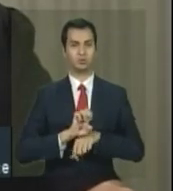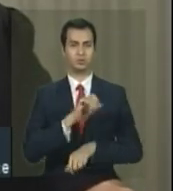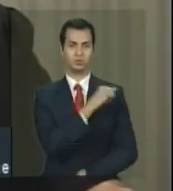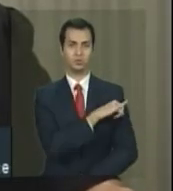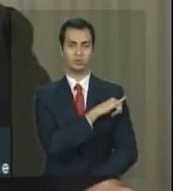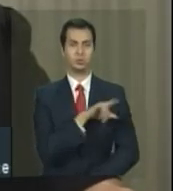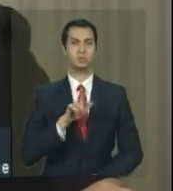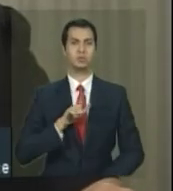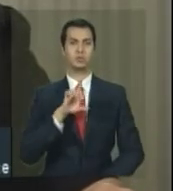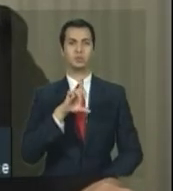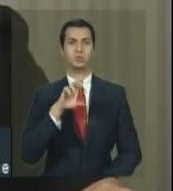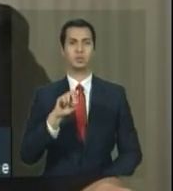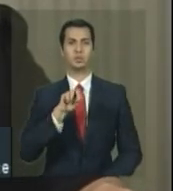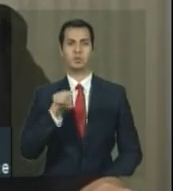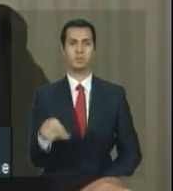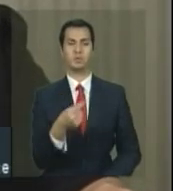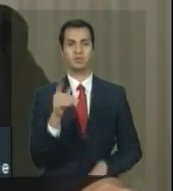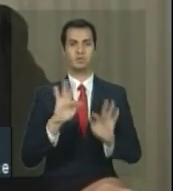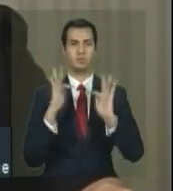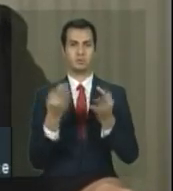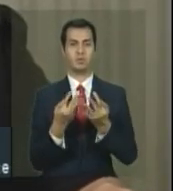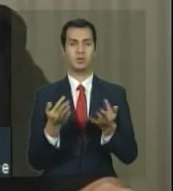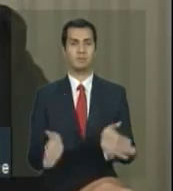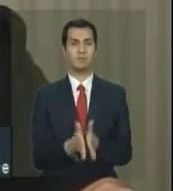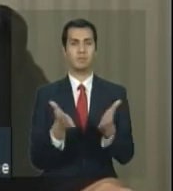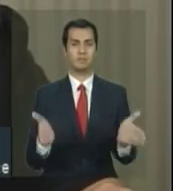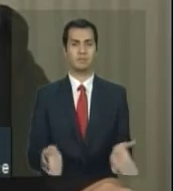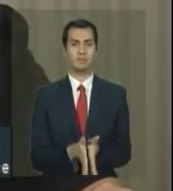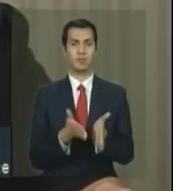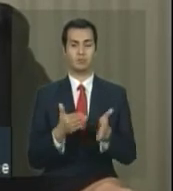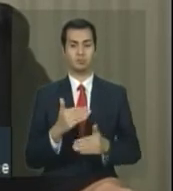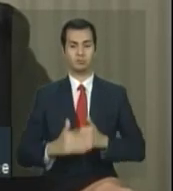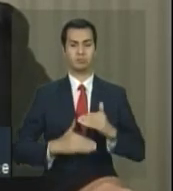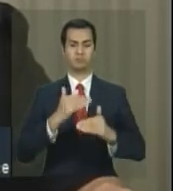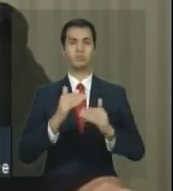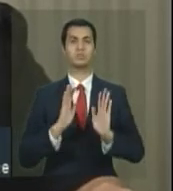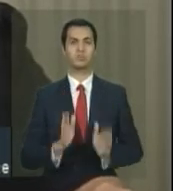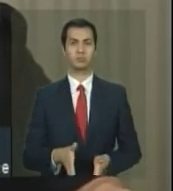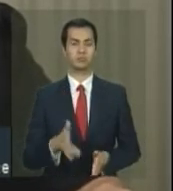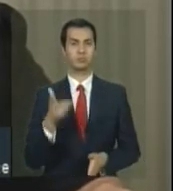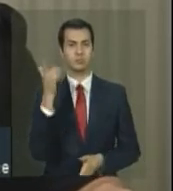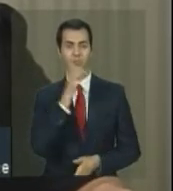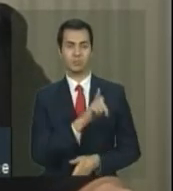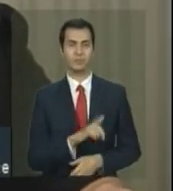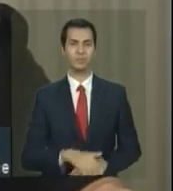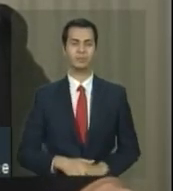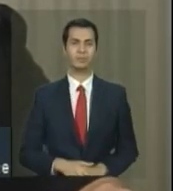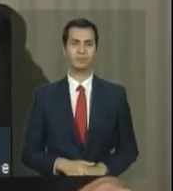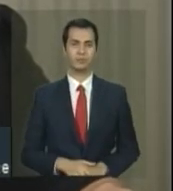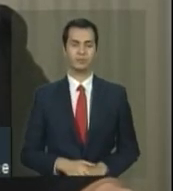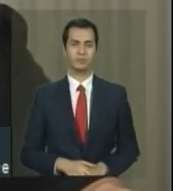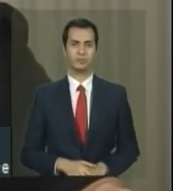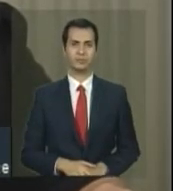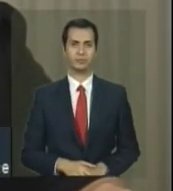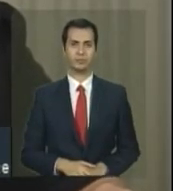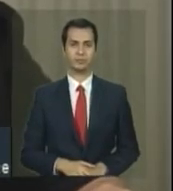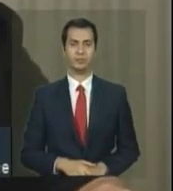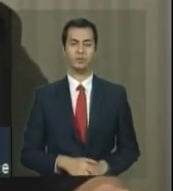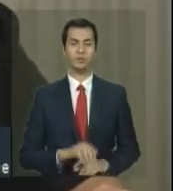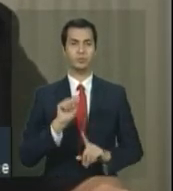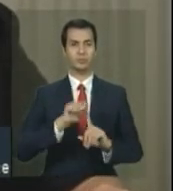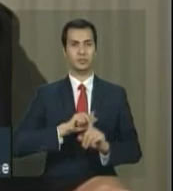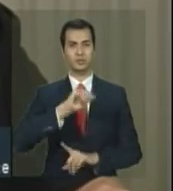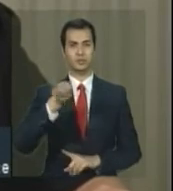saíram da linha de pobreza, porque estão tendo R 100,00 per capita, e em janeiro nós vamos ter 210